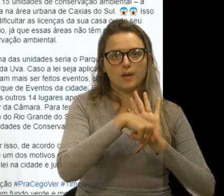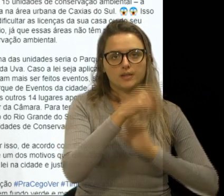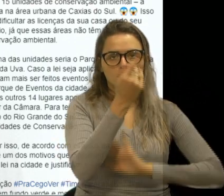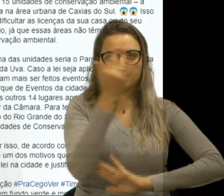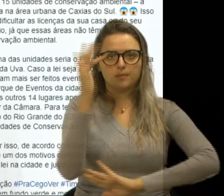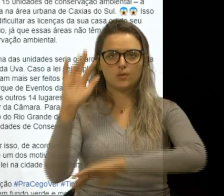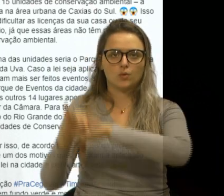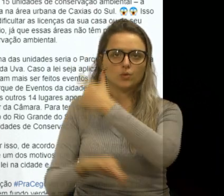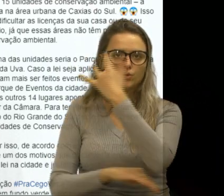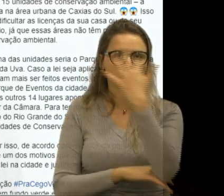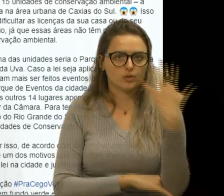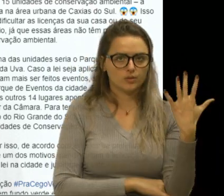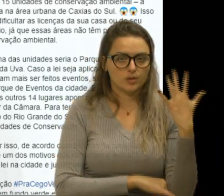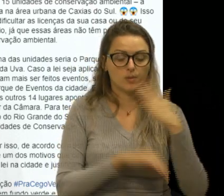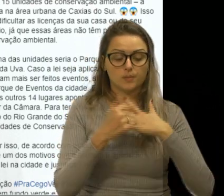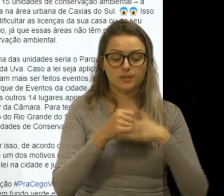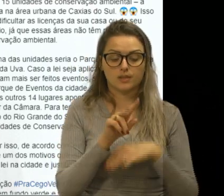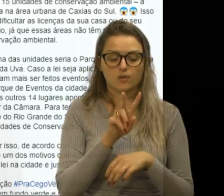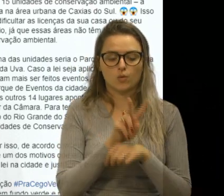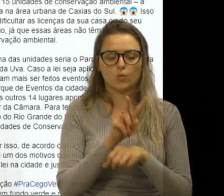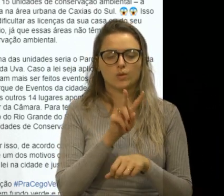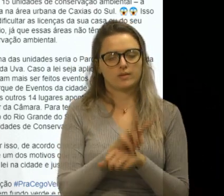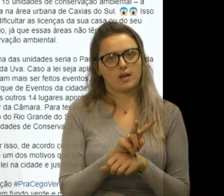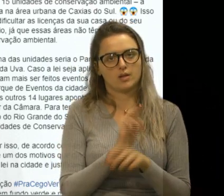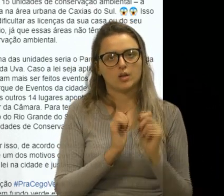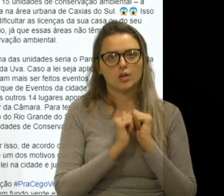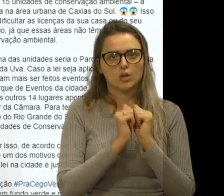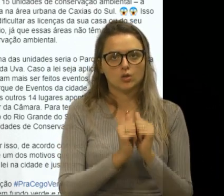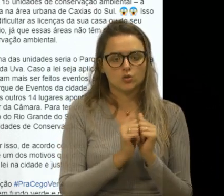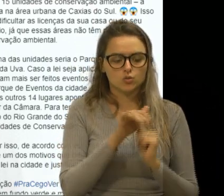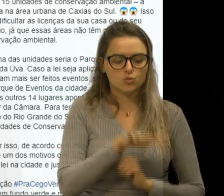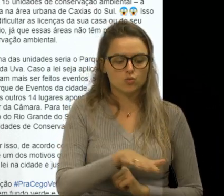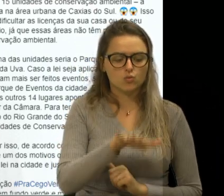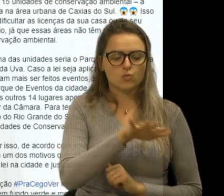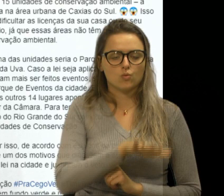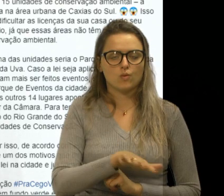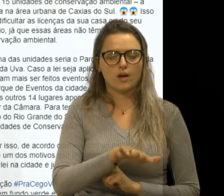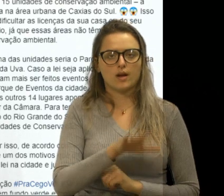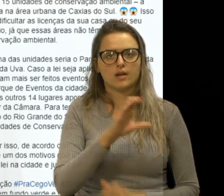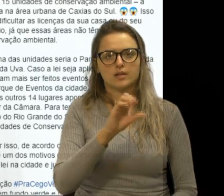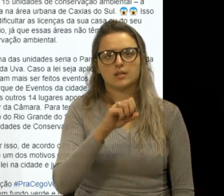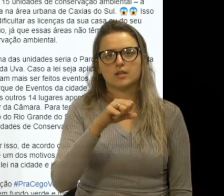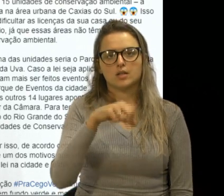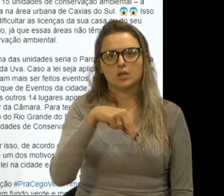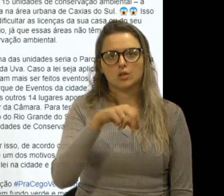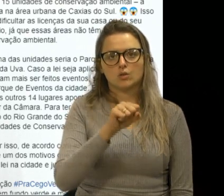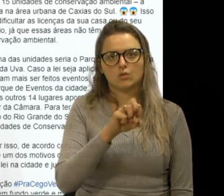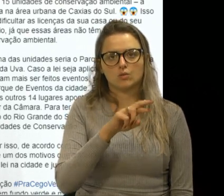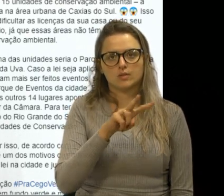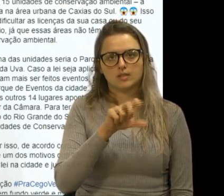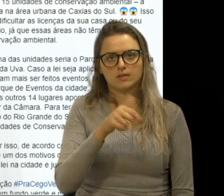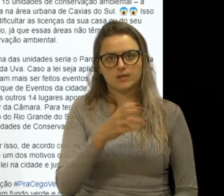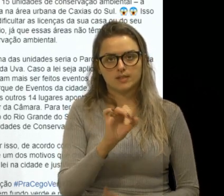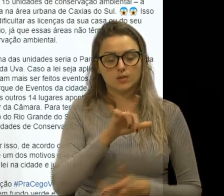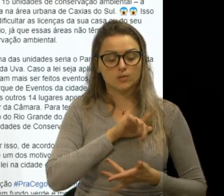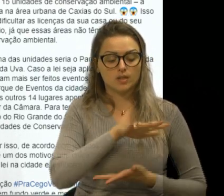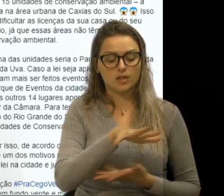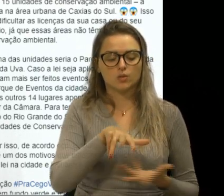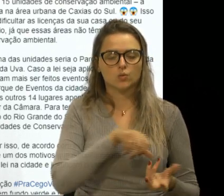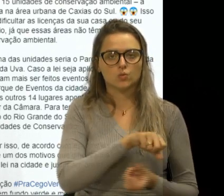do município deverá ser protegido por meios de unidades de conservação, de proteção integral e de uso sustentável,